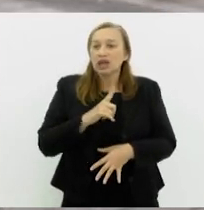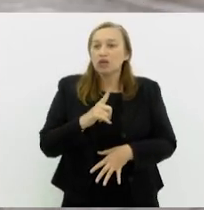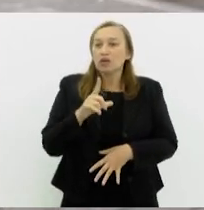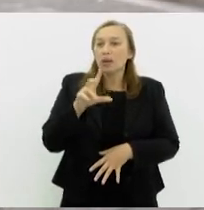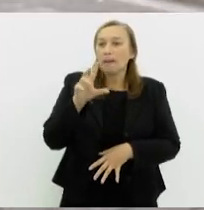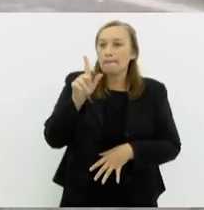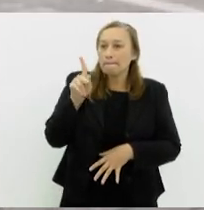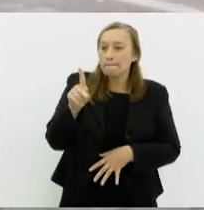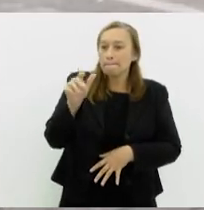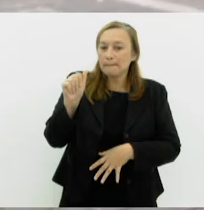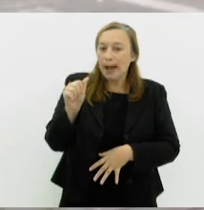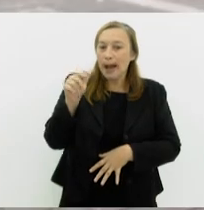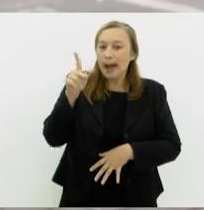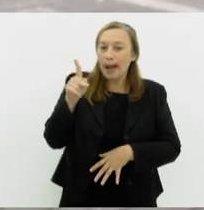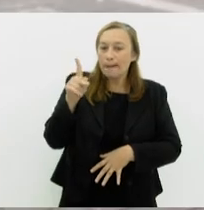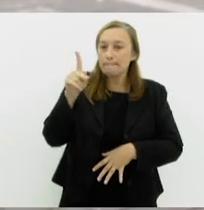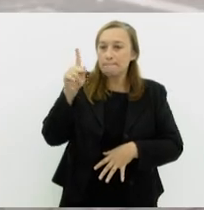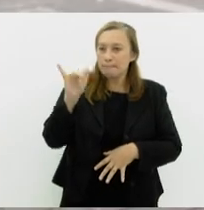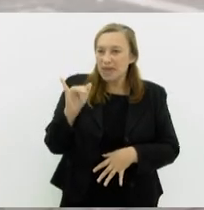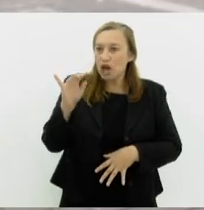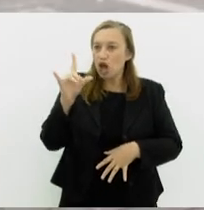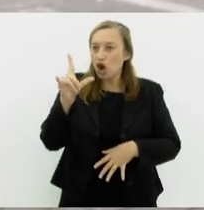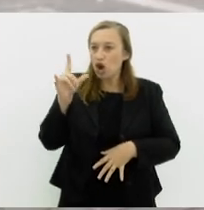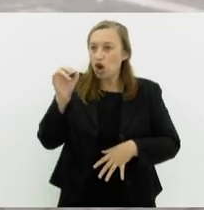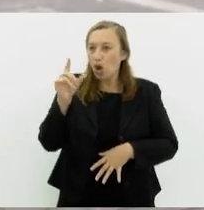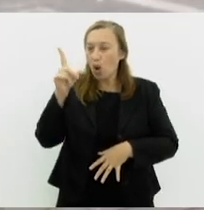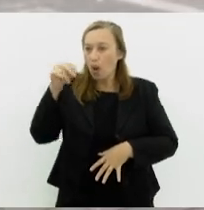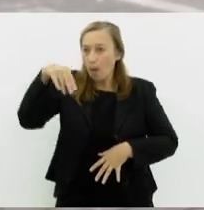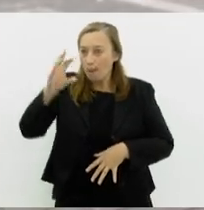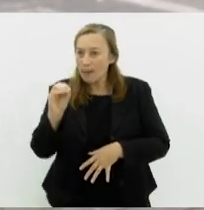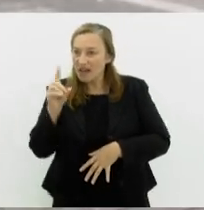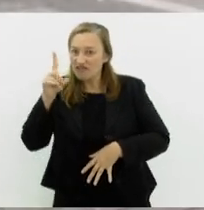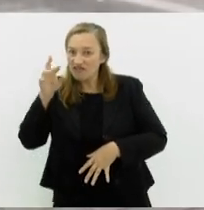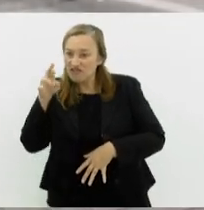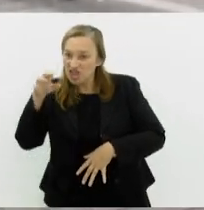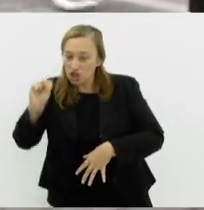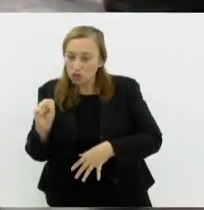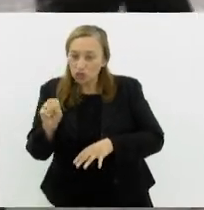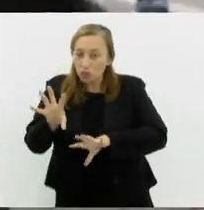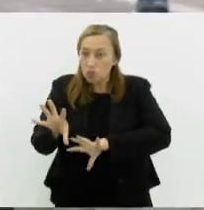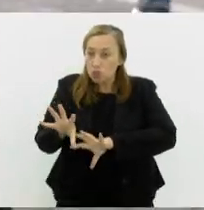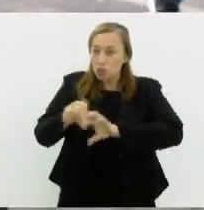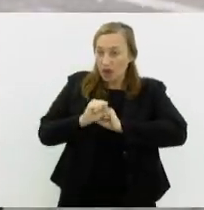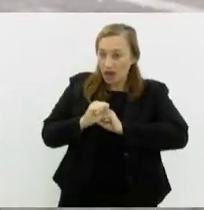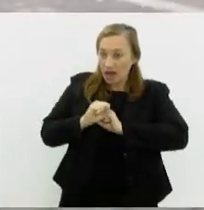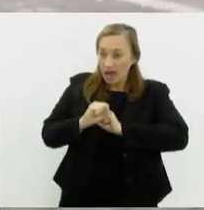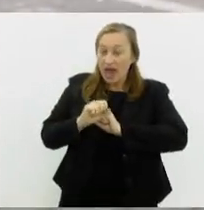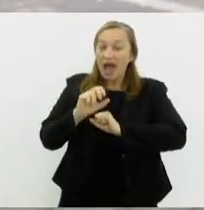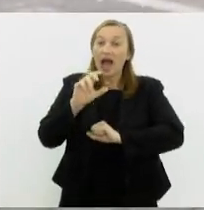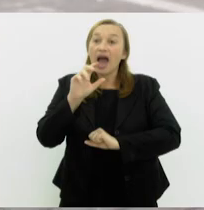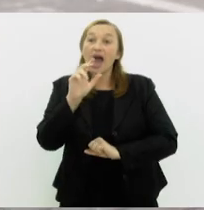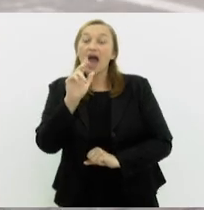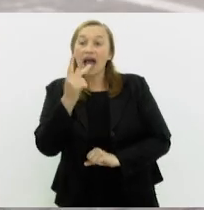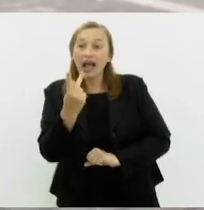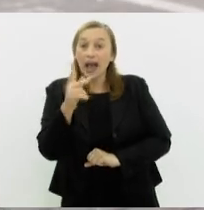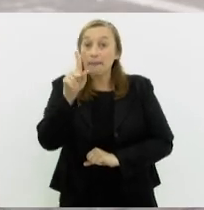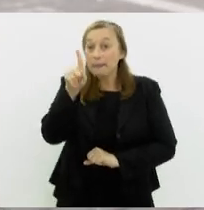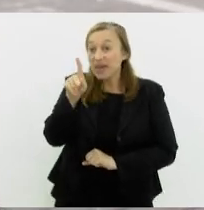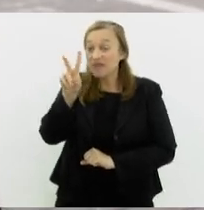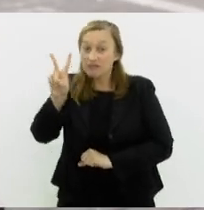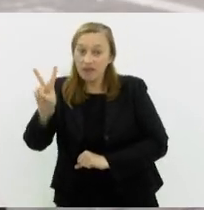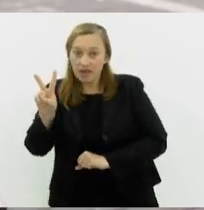vírus, que é o HPV. HPV é uma doença sexualmente transmissível, que nem todos os HPVs